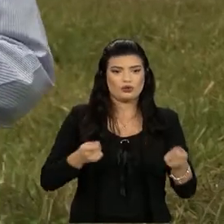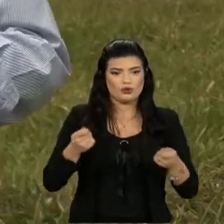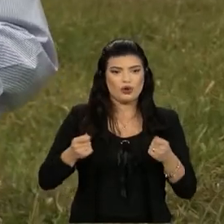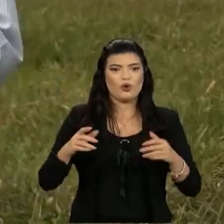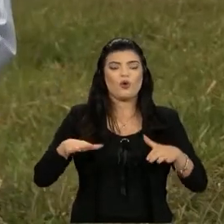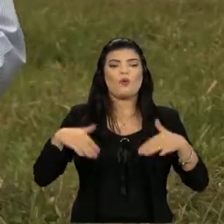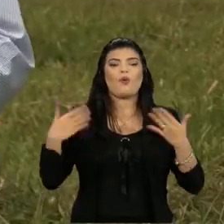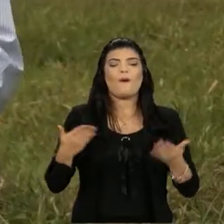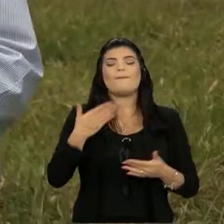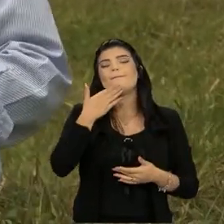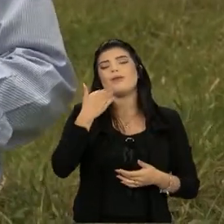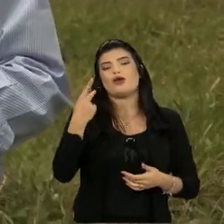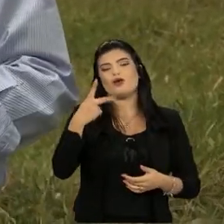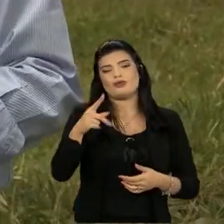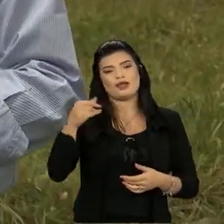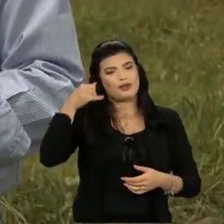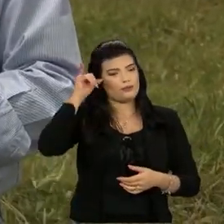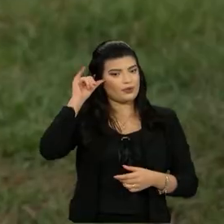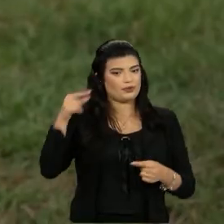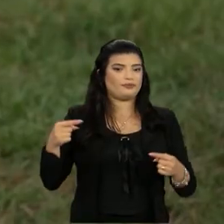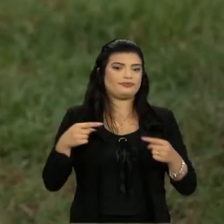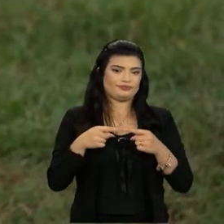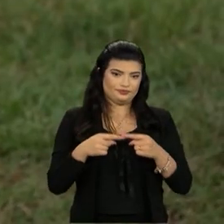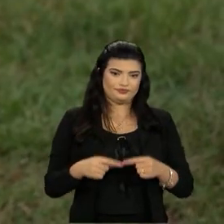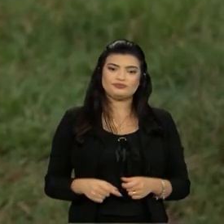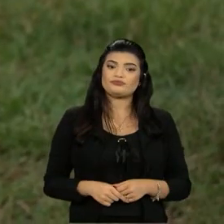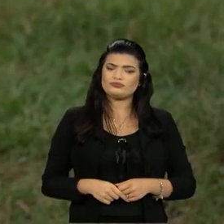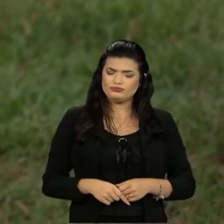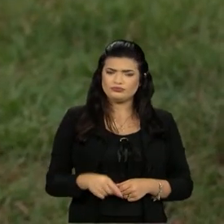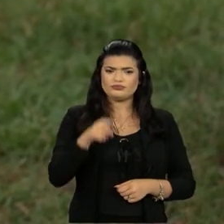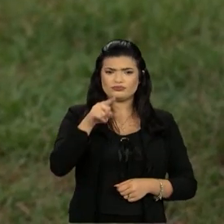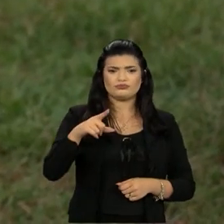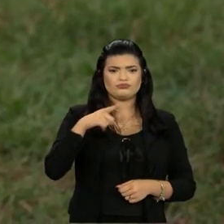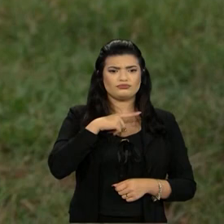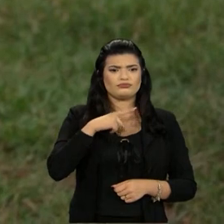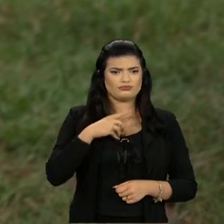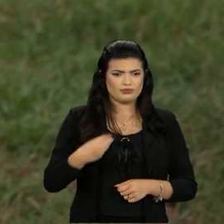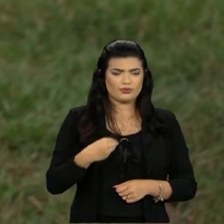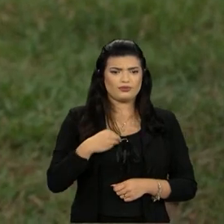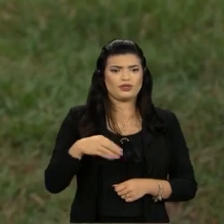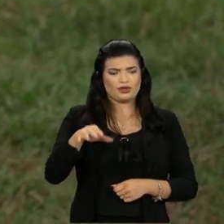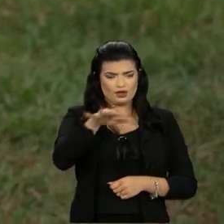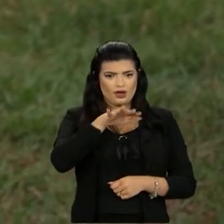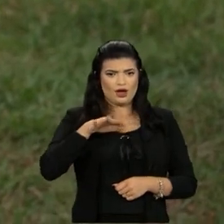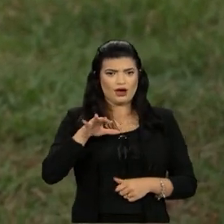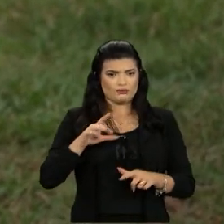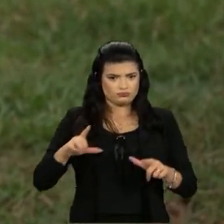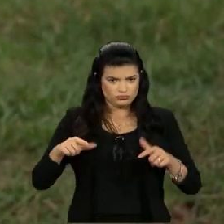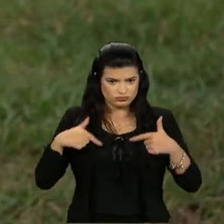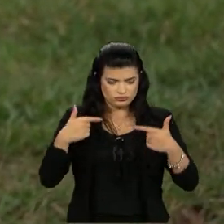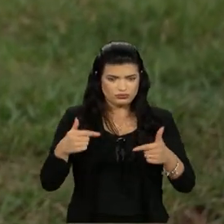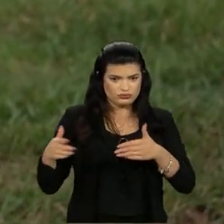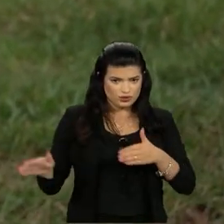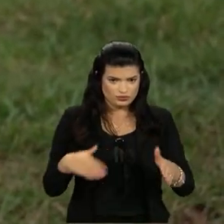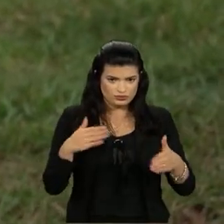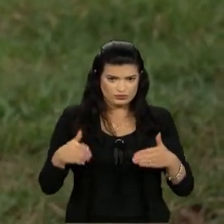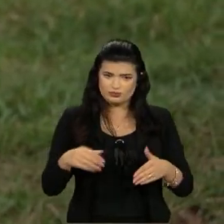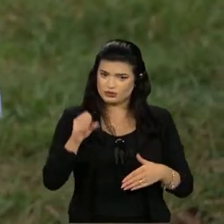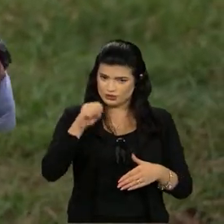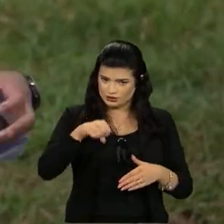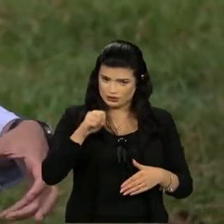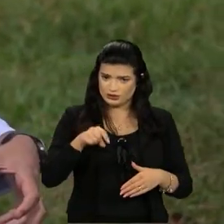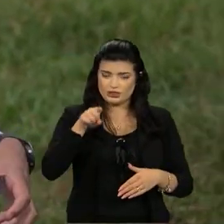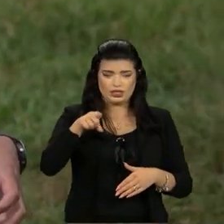caminho para aquela situação que nós estamos vivendo. Legal. Vocês vão tocar aqui com um sistema intensivo de produção. Vai para o coxo. Exatamente.